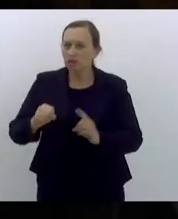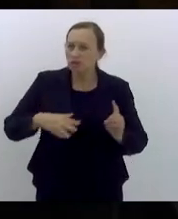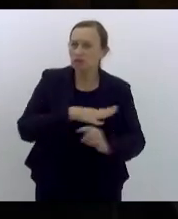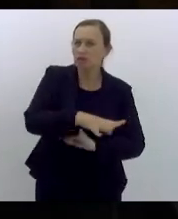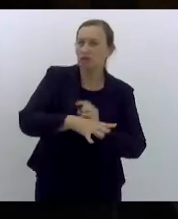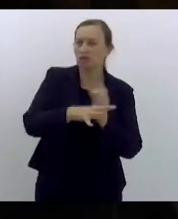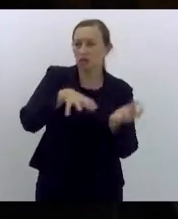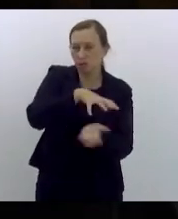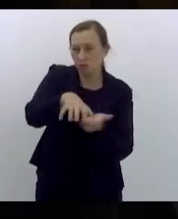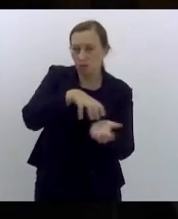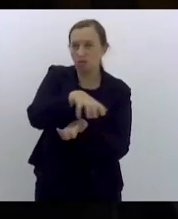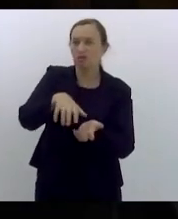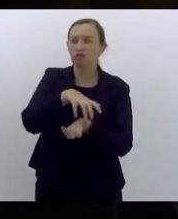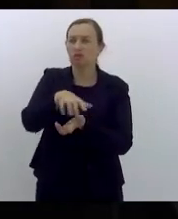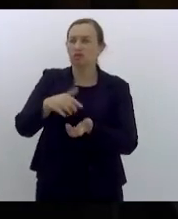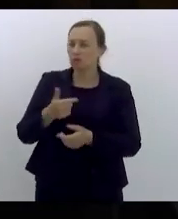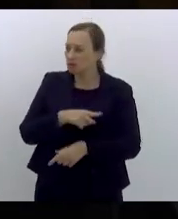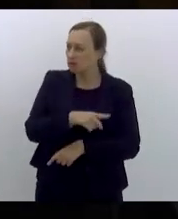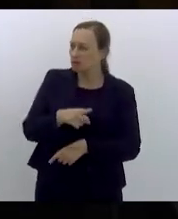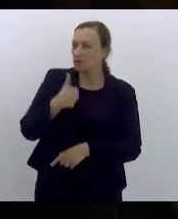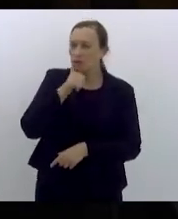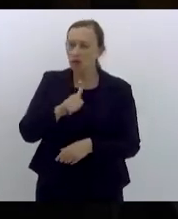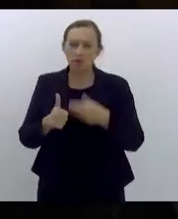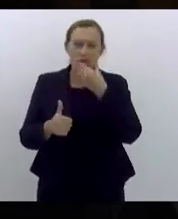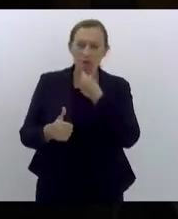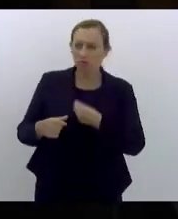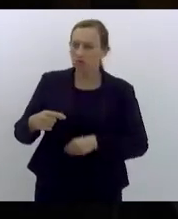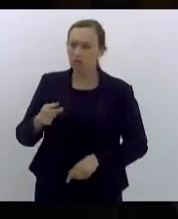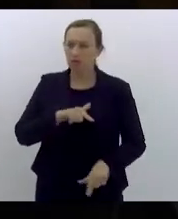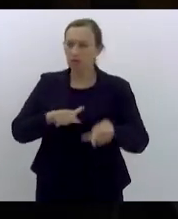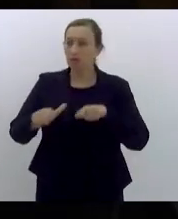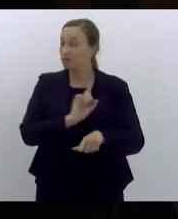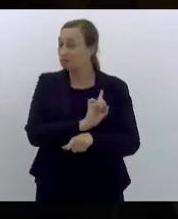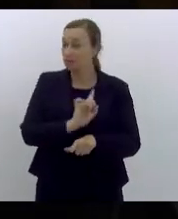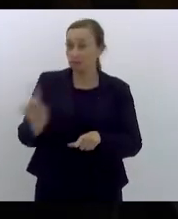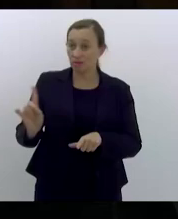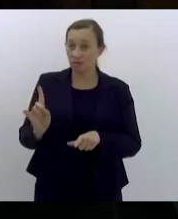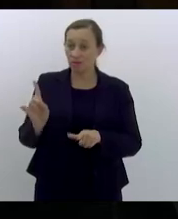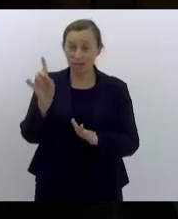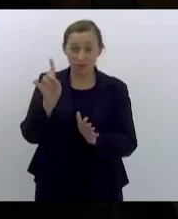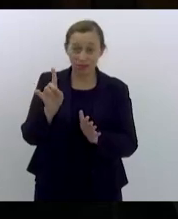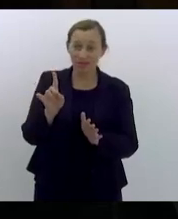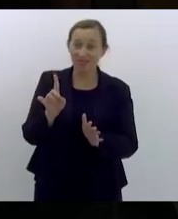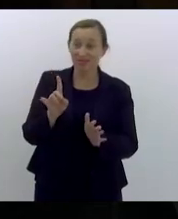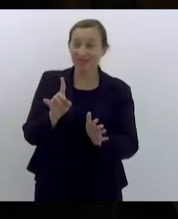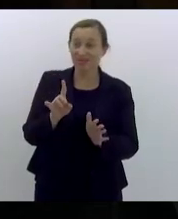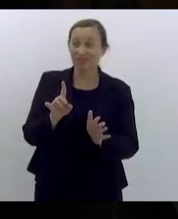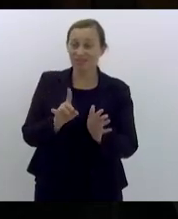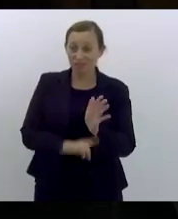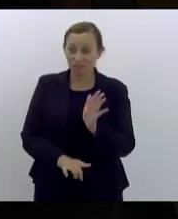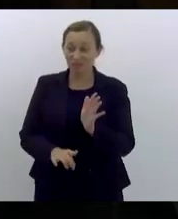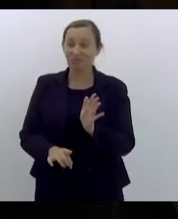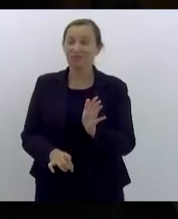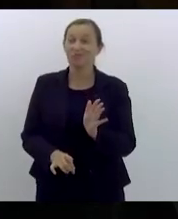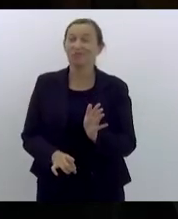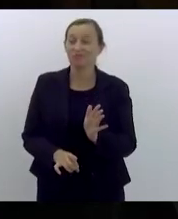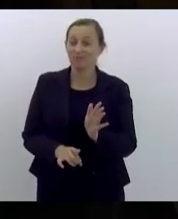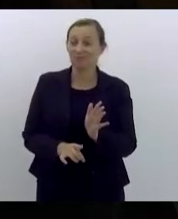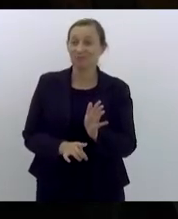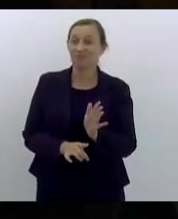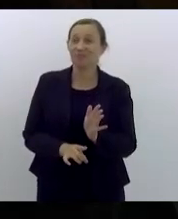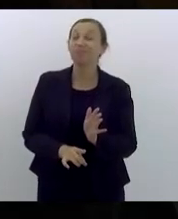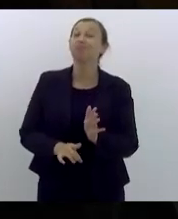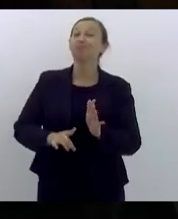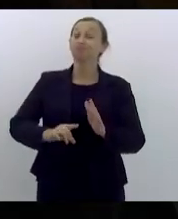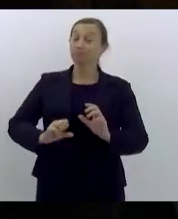revolucionada onde essas mesmas trabalhadoras e trabalhadores não serão mais reduzidos à condição de proletárias e proletários e sendo